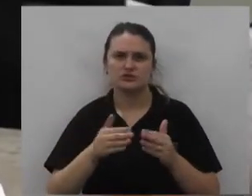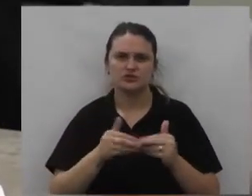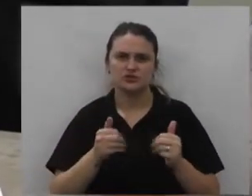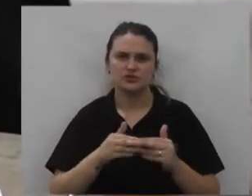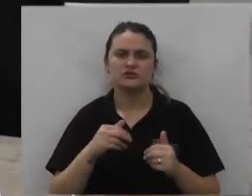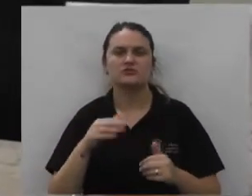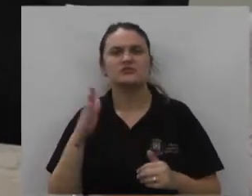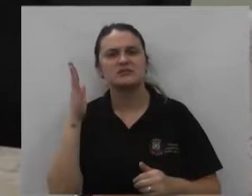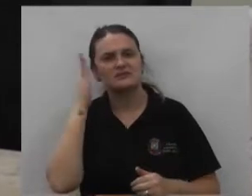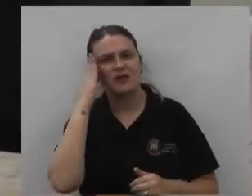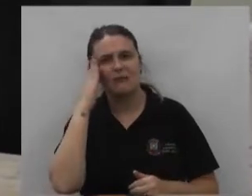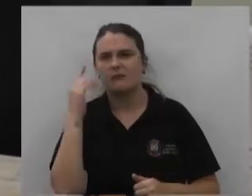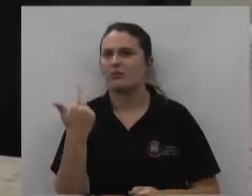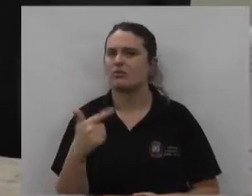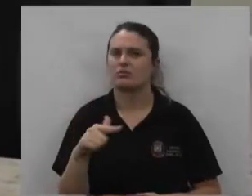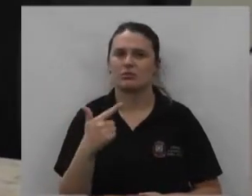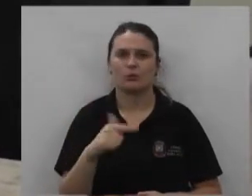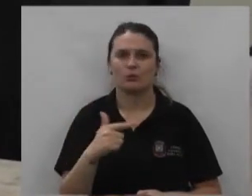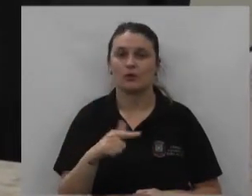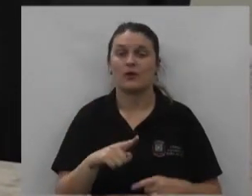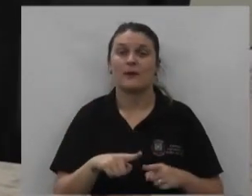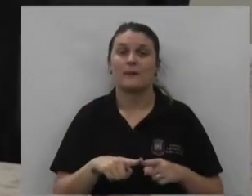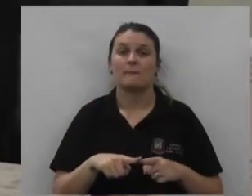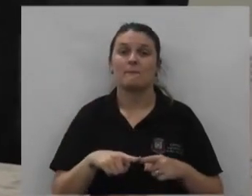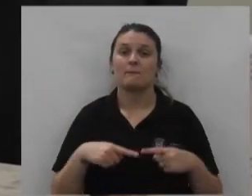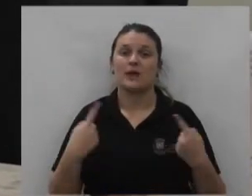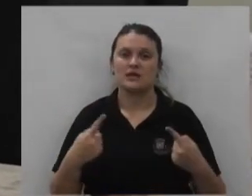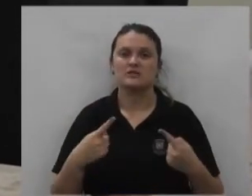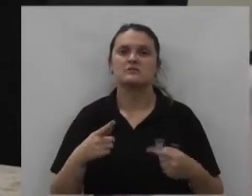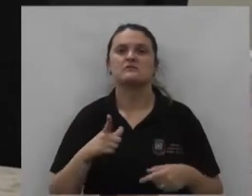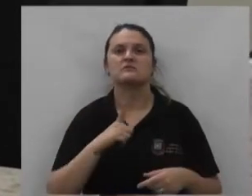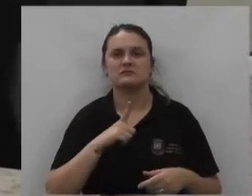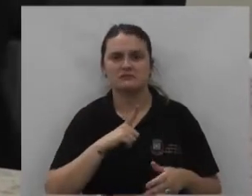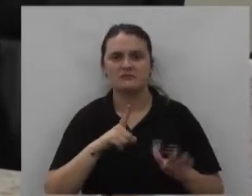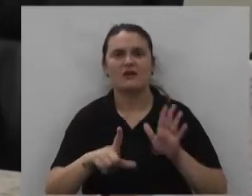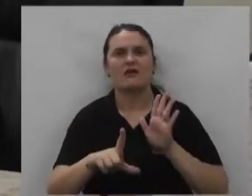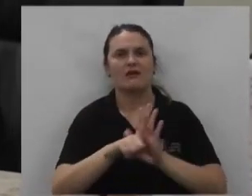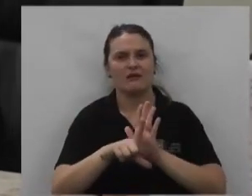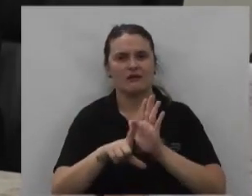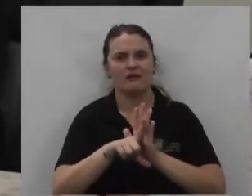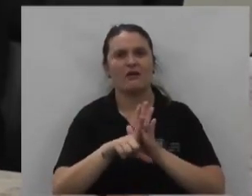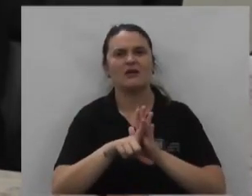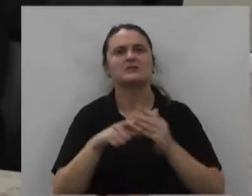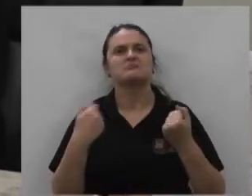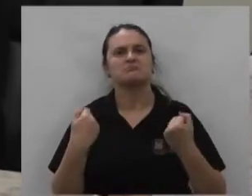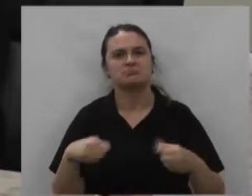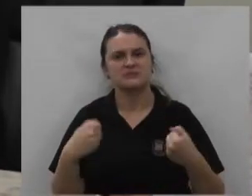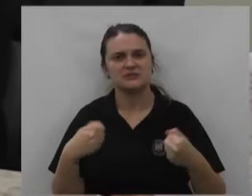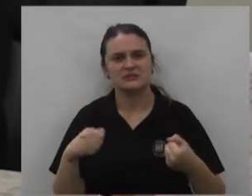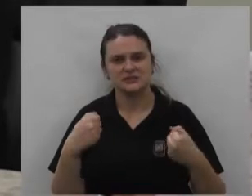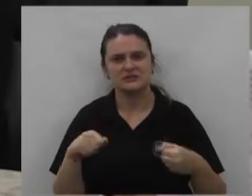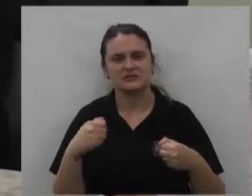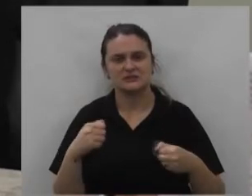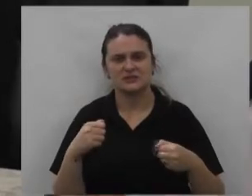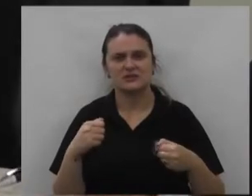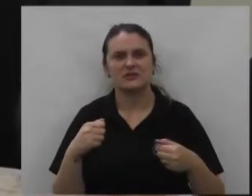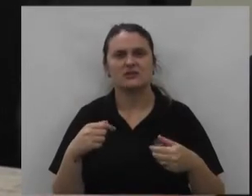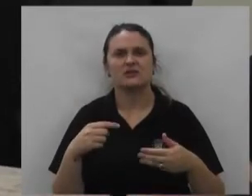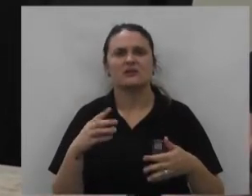solicitações e a gente sabe que não tem mas que está em lei é necessário que